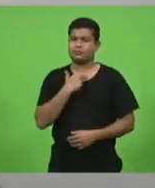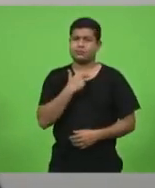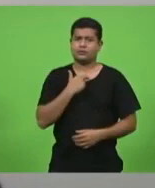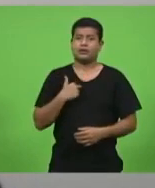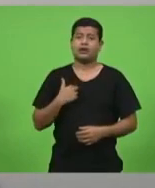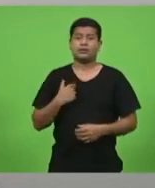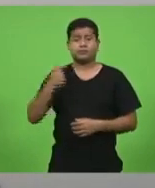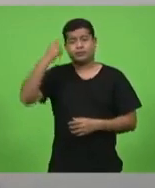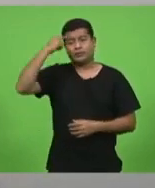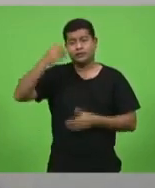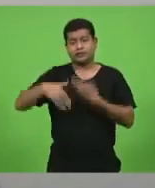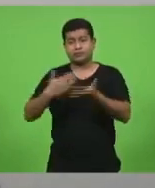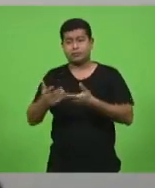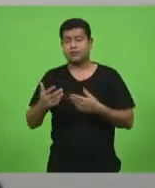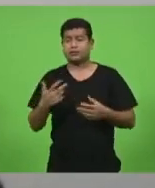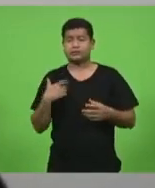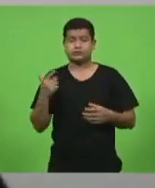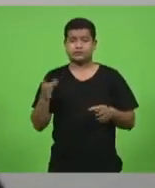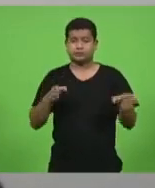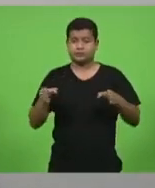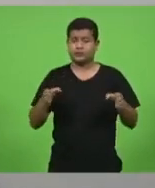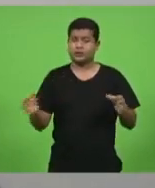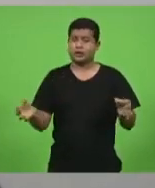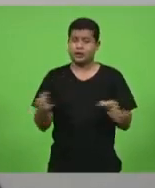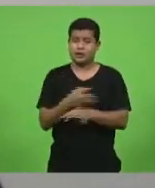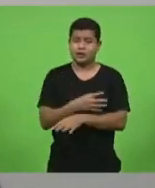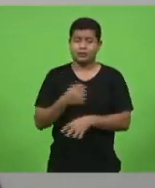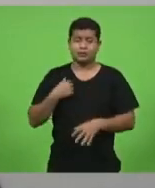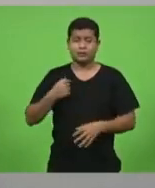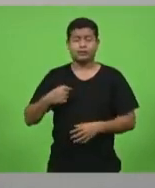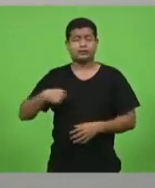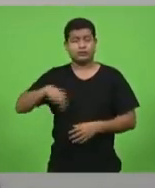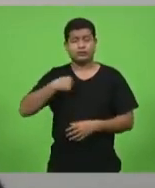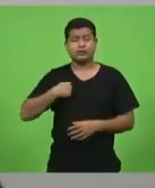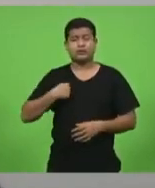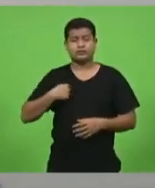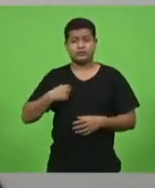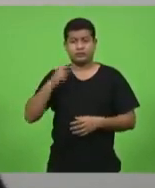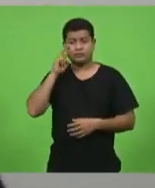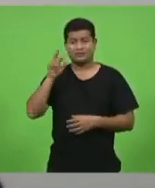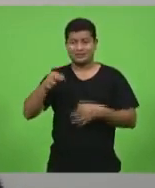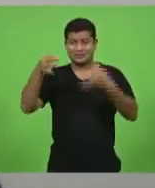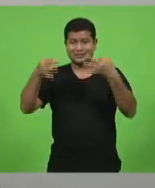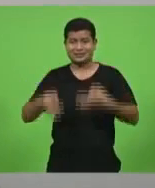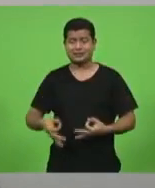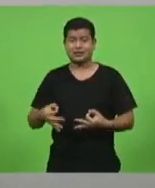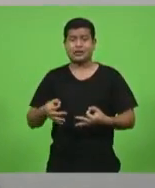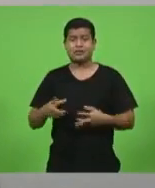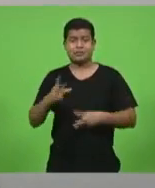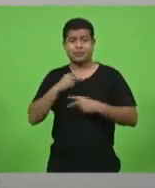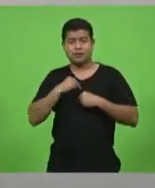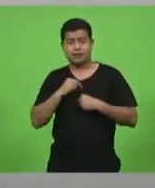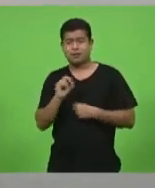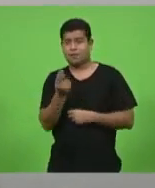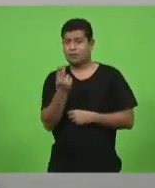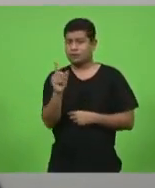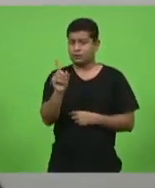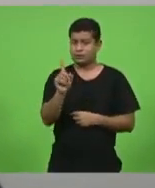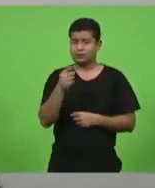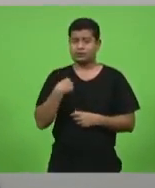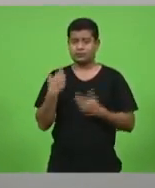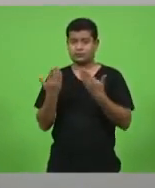e depois vamos fazer os julgamentos quando isso terminar de quem efetivamente merece ou não merece algum tipo de